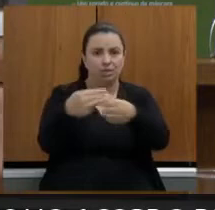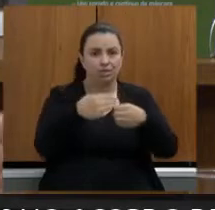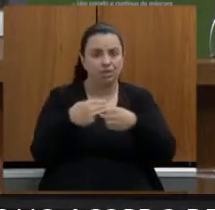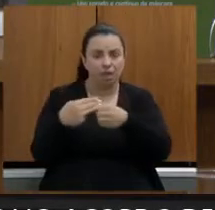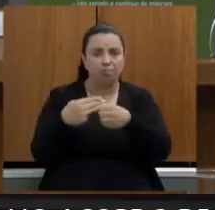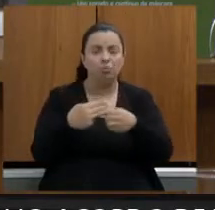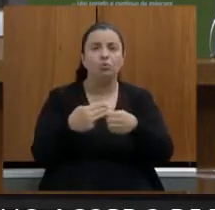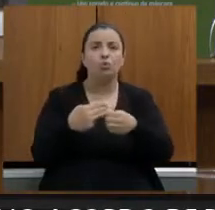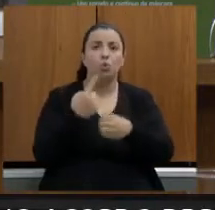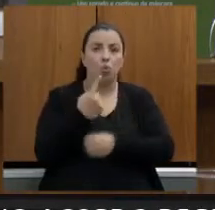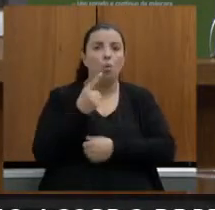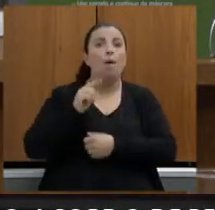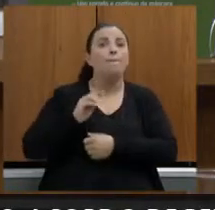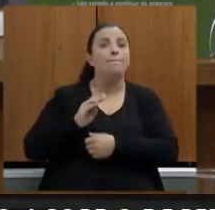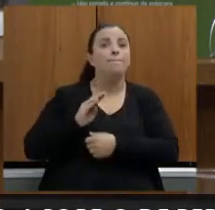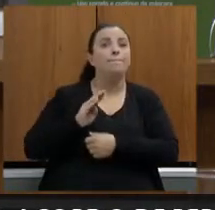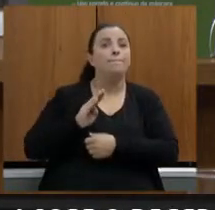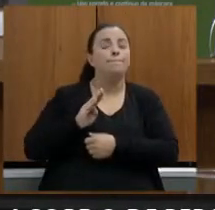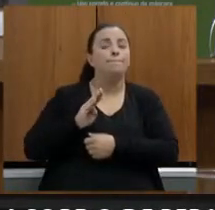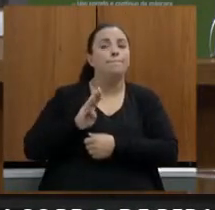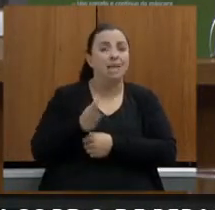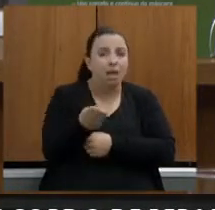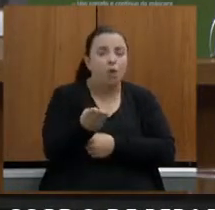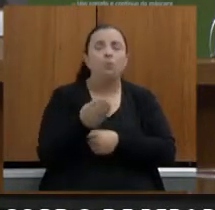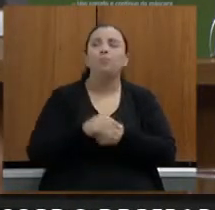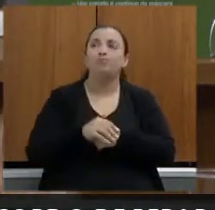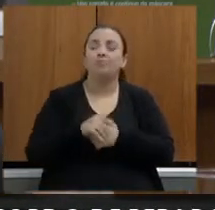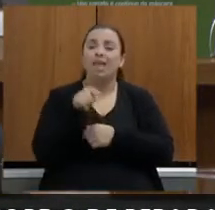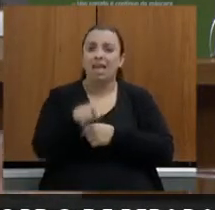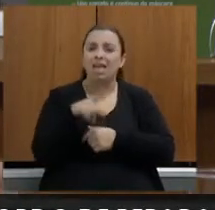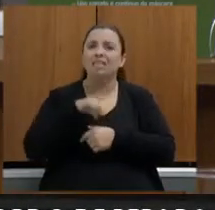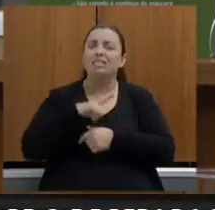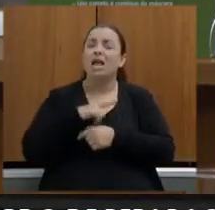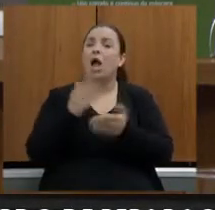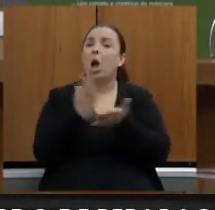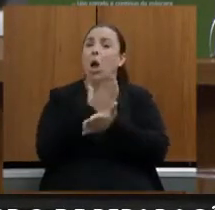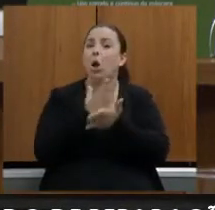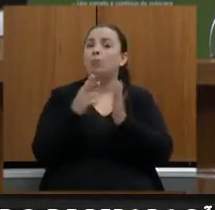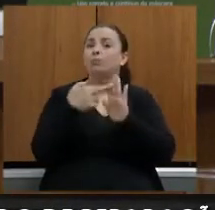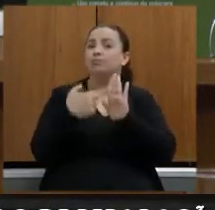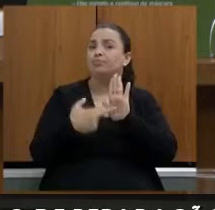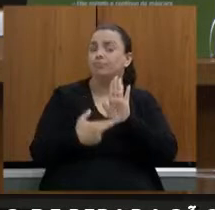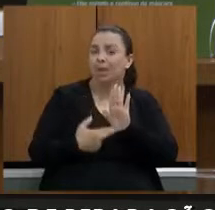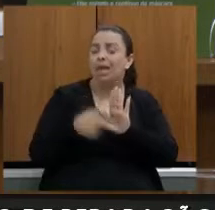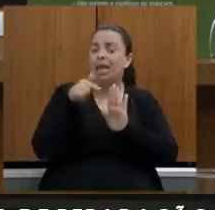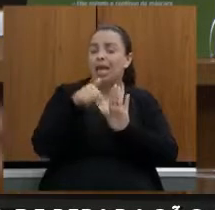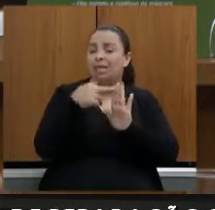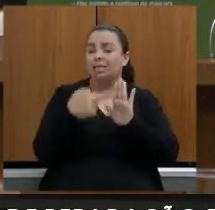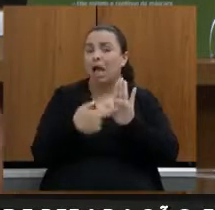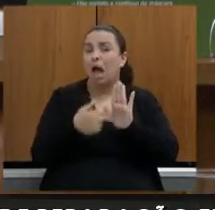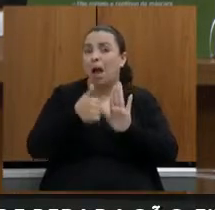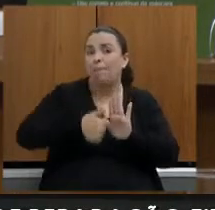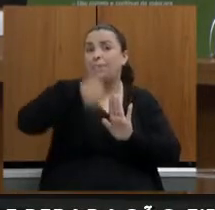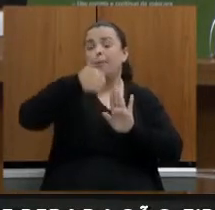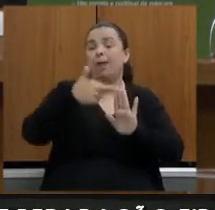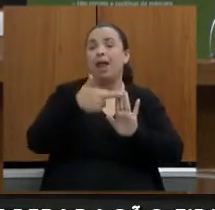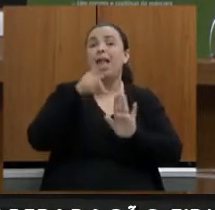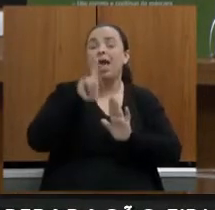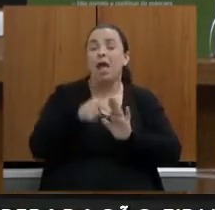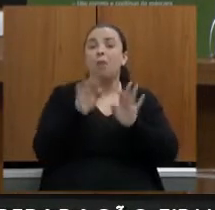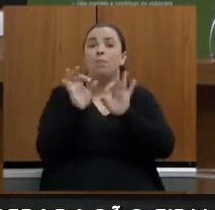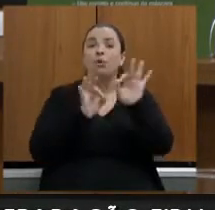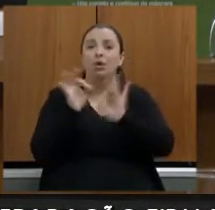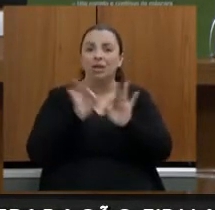municípios os municípios eles têm algumas diretrizes e entre essas diretrizes a primeira delas são programas de